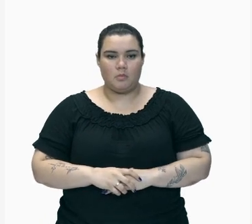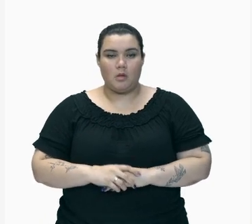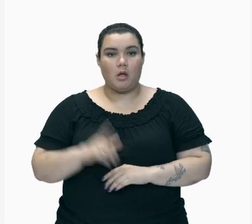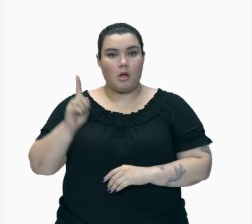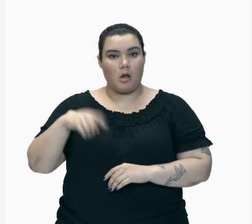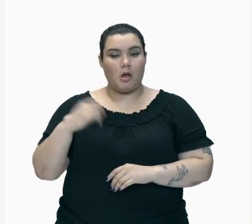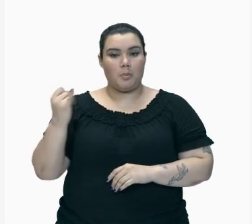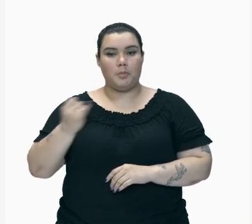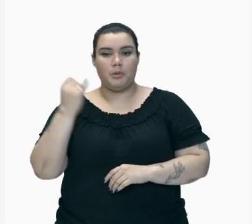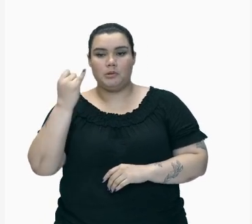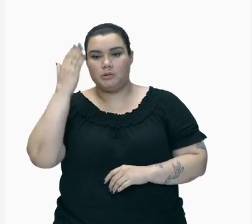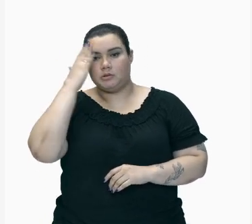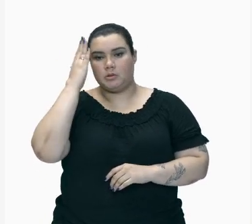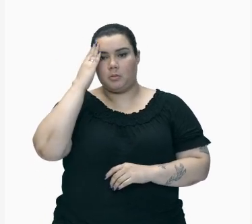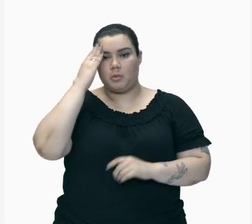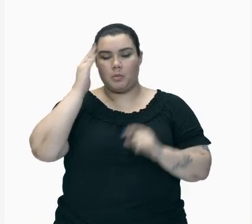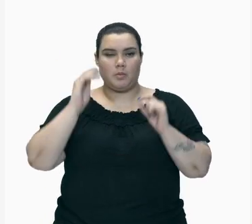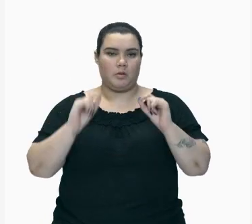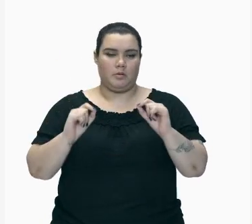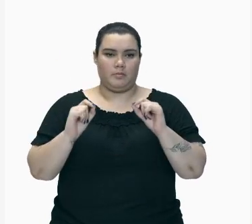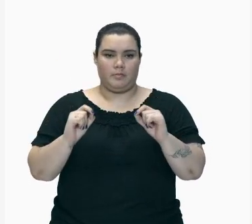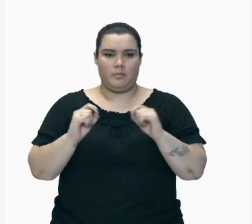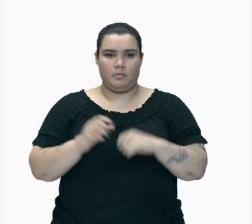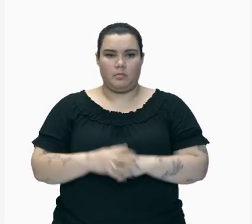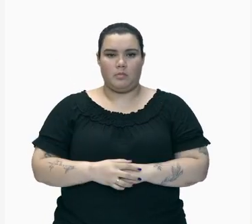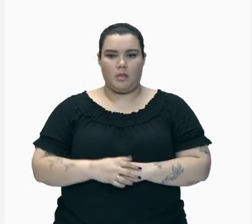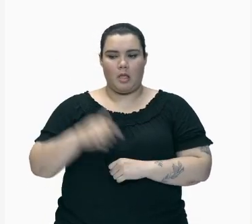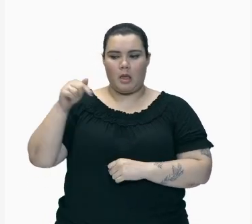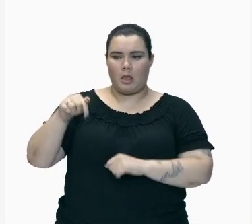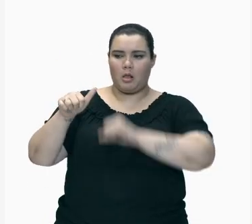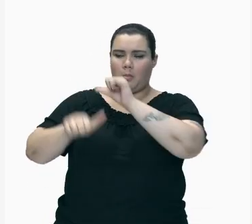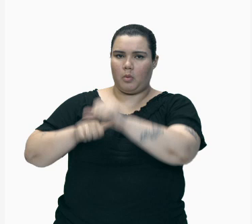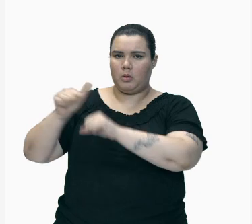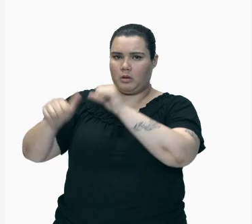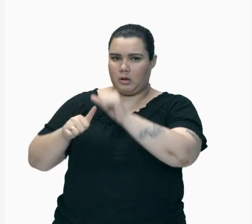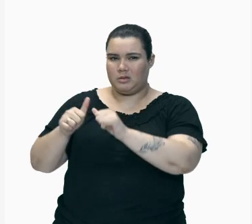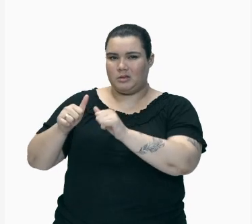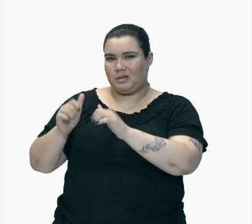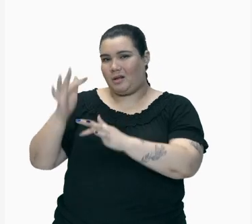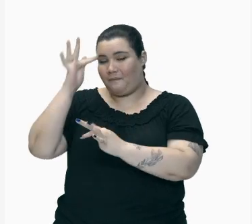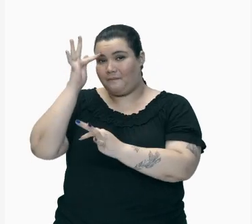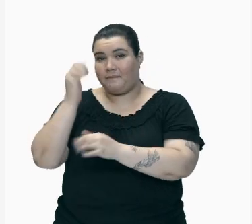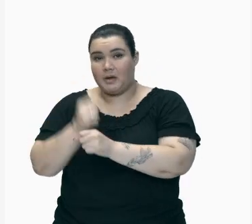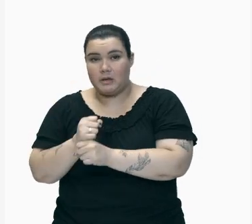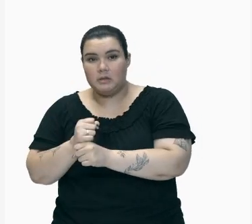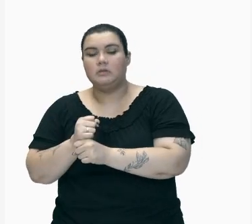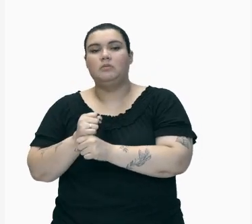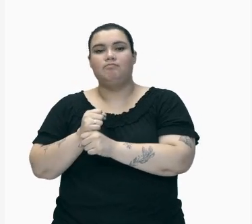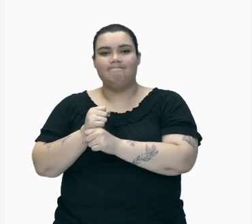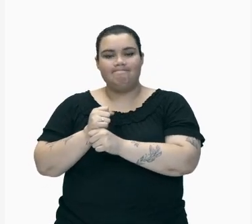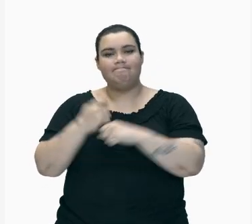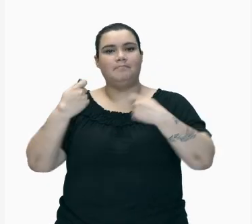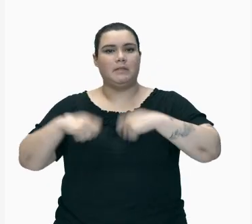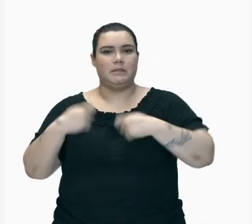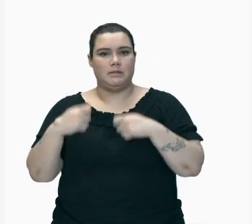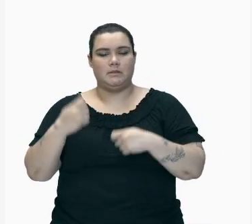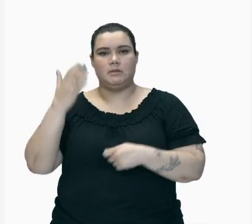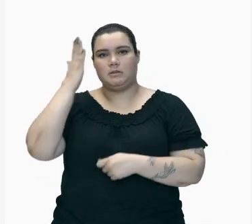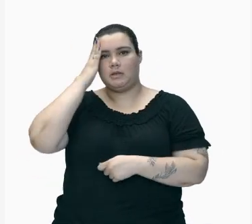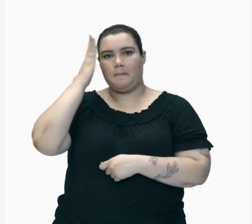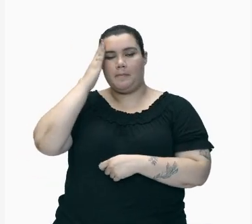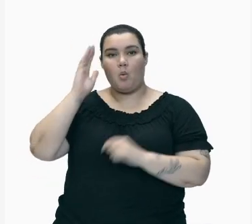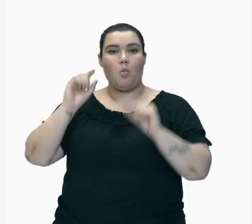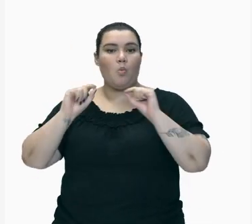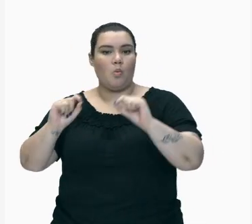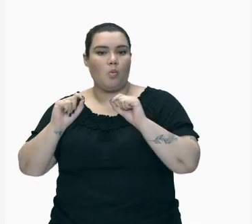Que para Essas Transformações físicas Você tem que Realmente Conhecer O que são Os